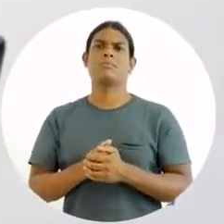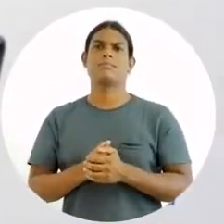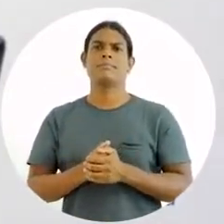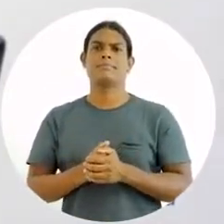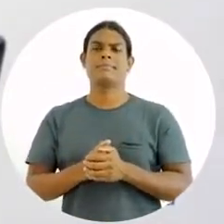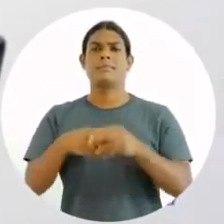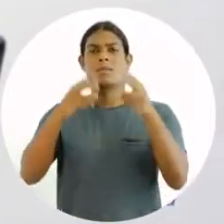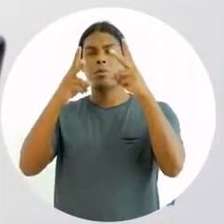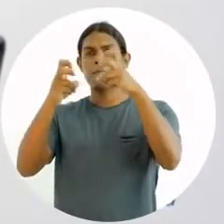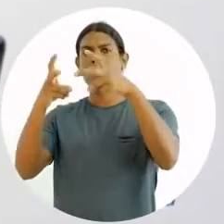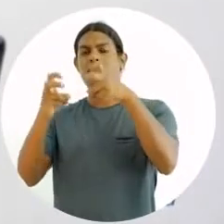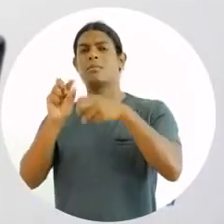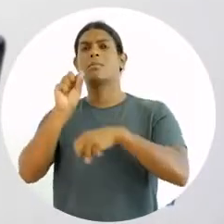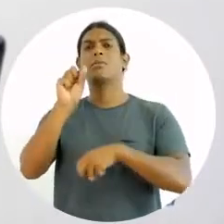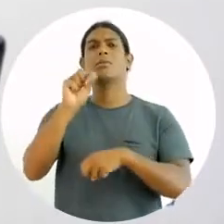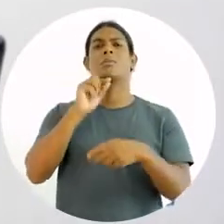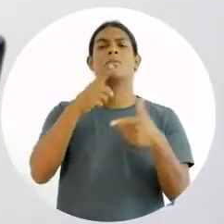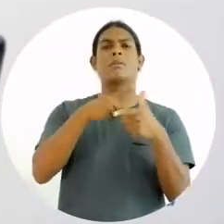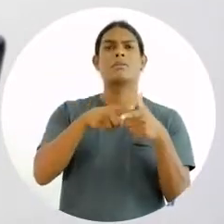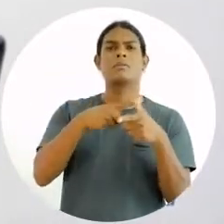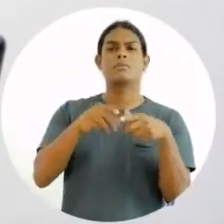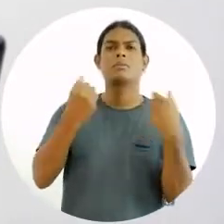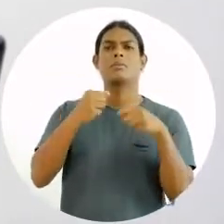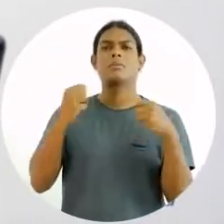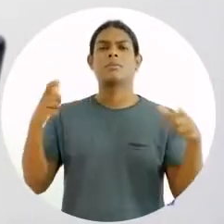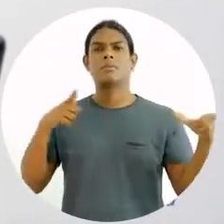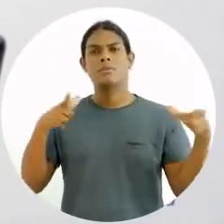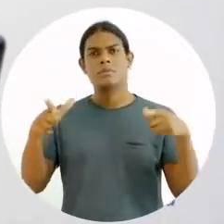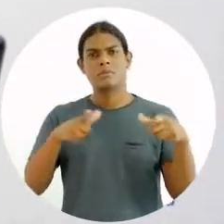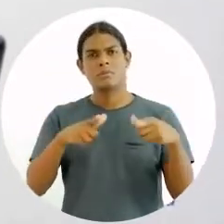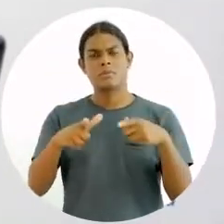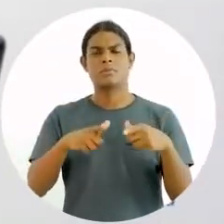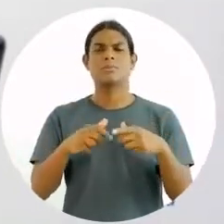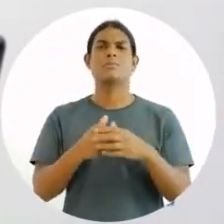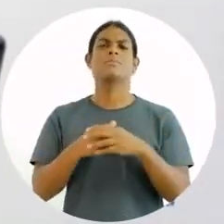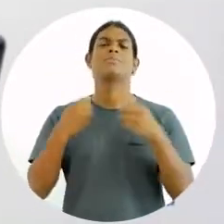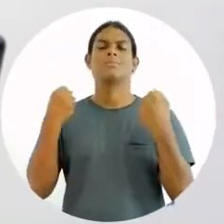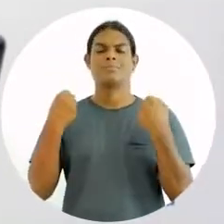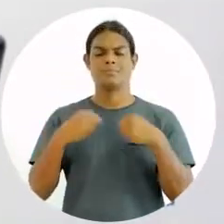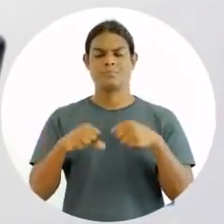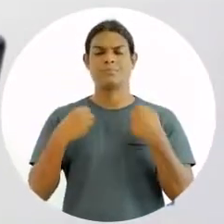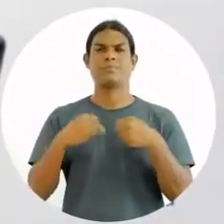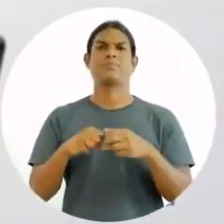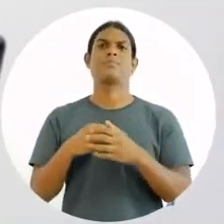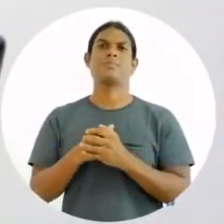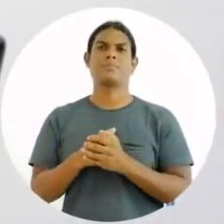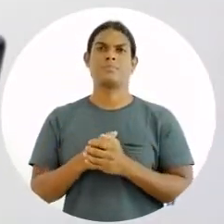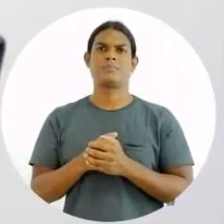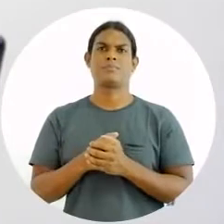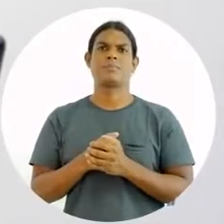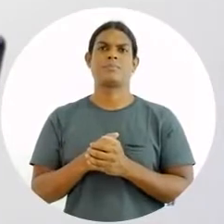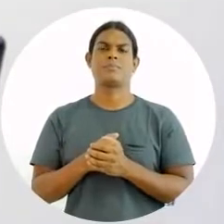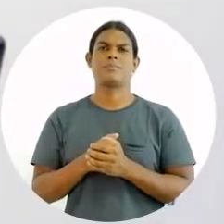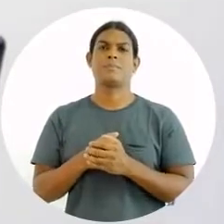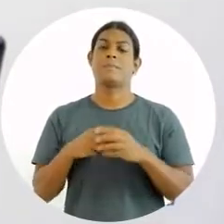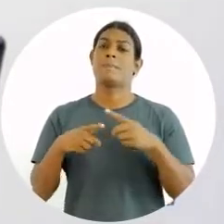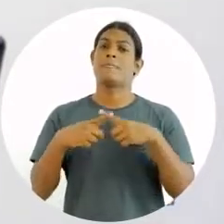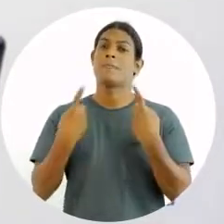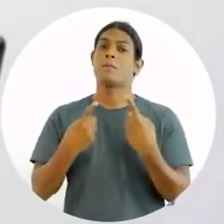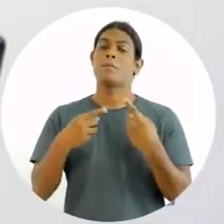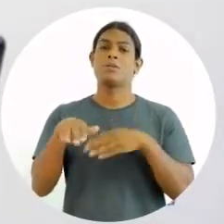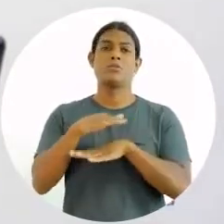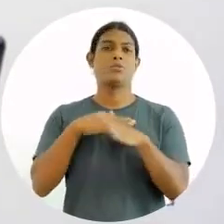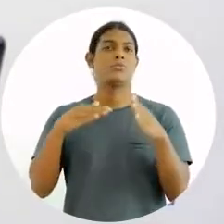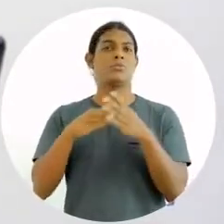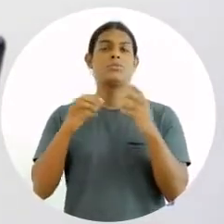quais são os pontos que precisam melhorar no desempenho atual dos meus funcionários? Posso, contanto que tudo que eu venha a